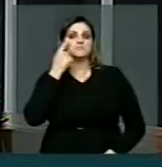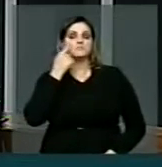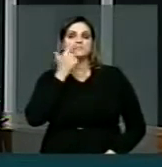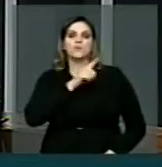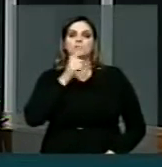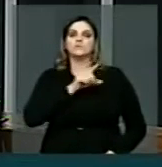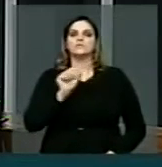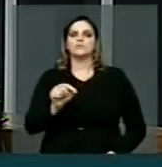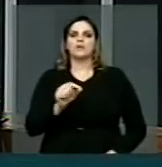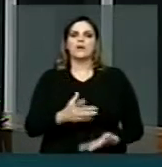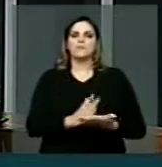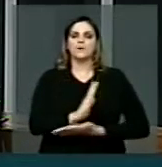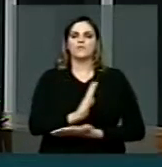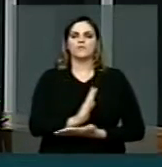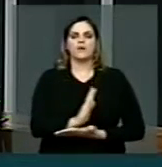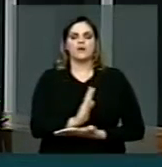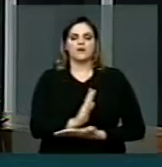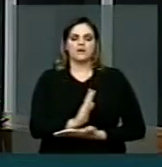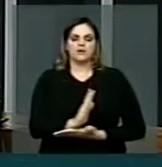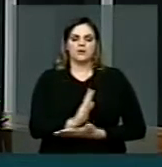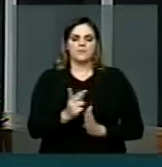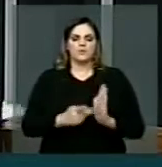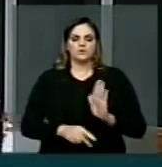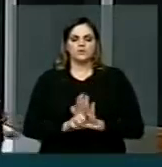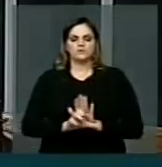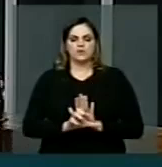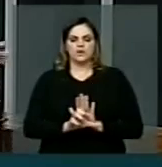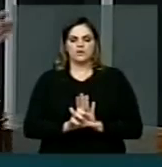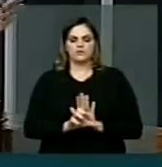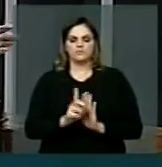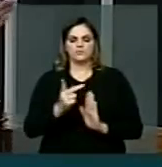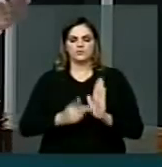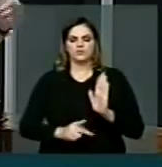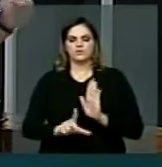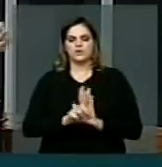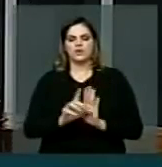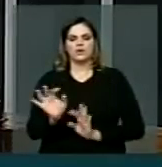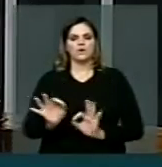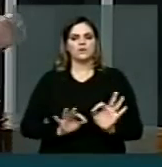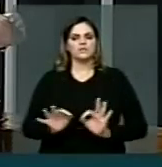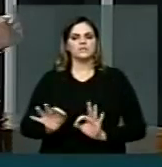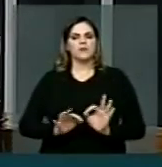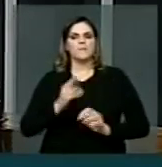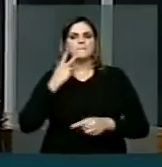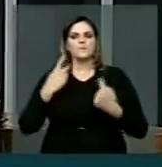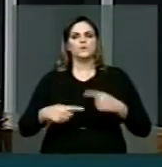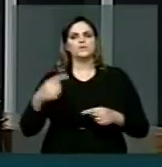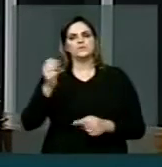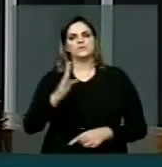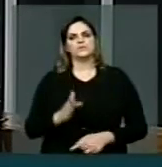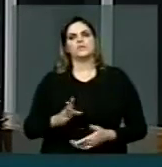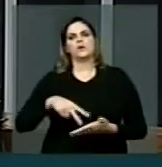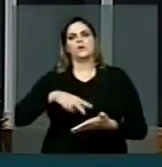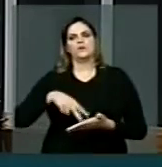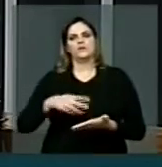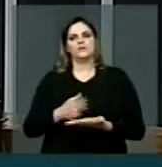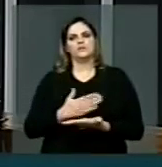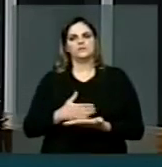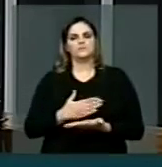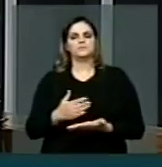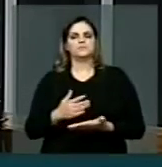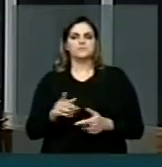deputada Daniel, aprovando o projeto de lei que institucionalize a política nacional do livro e da leitura,